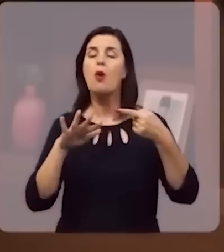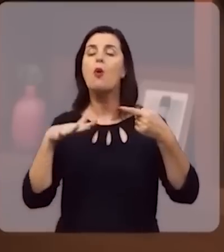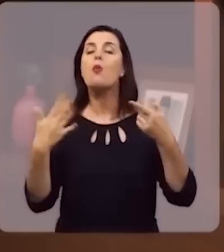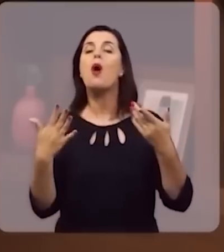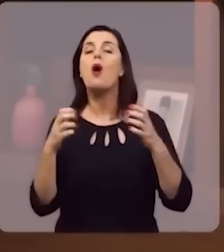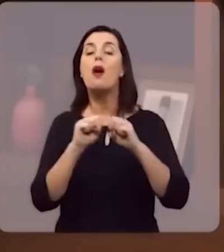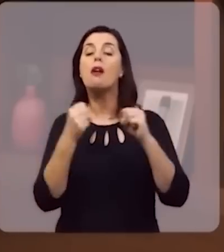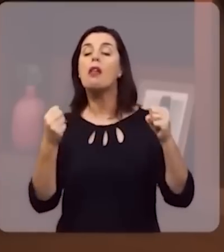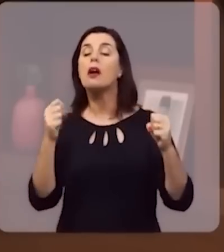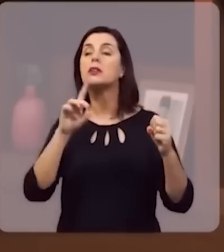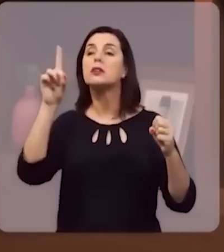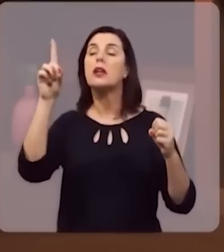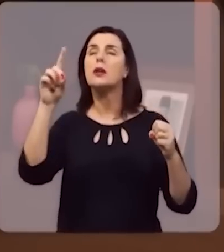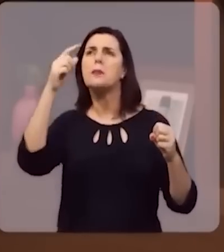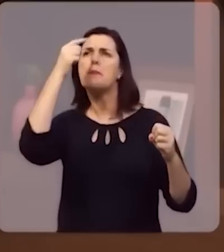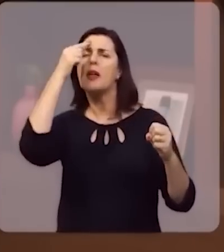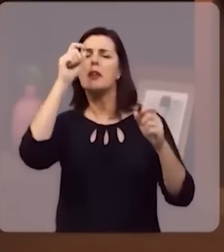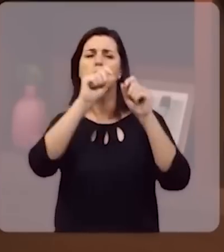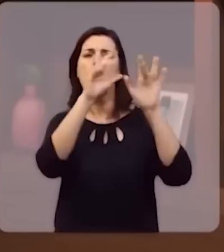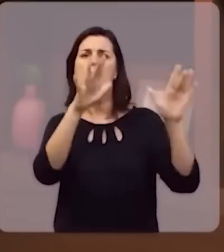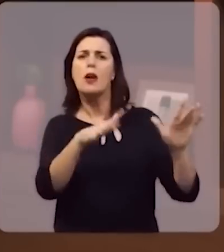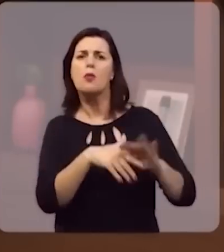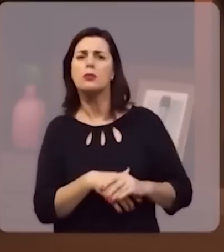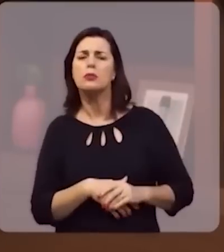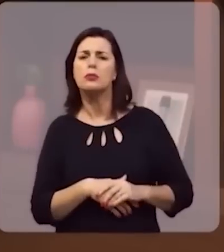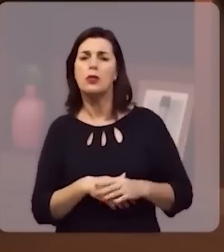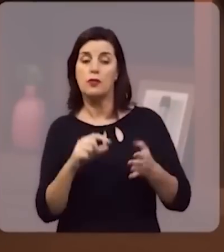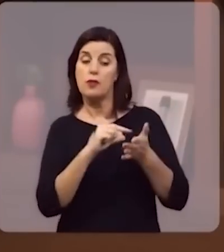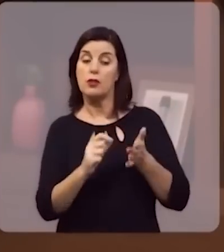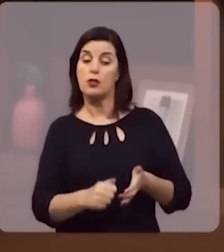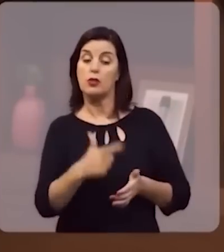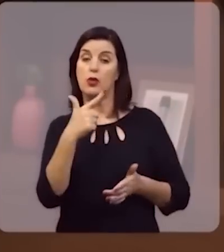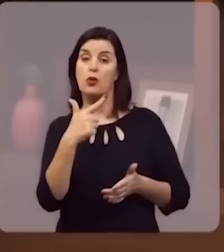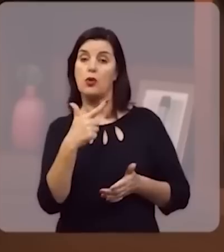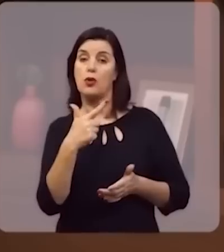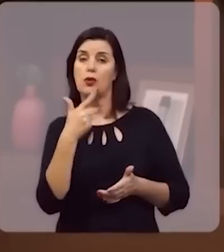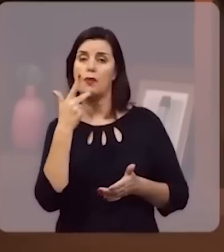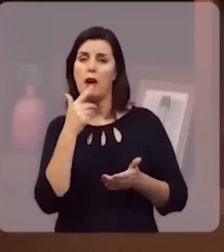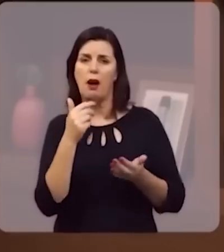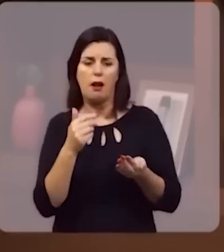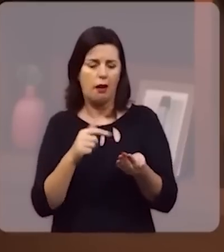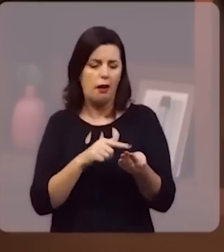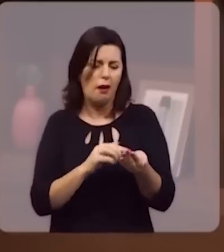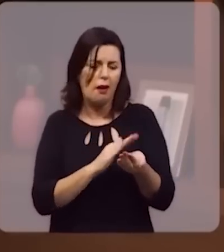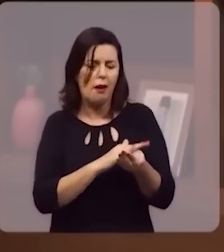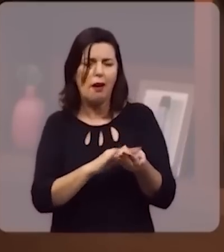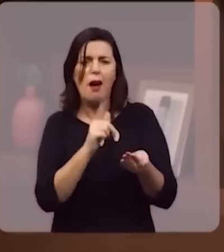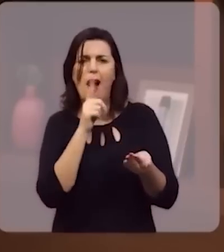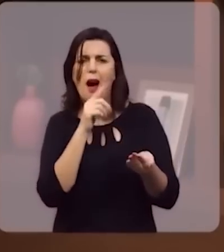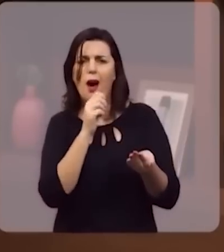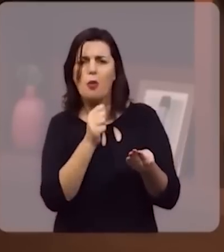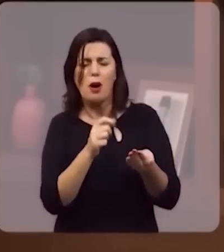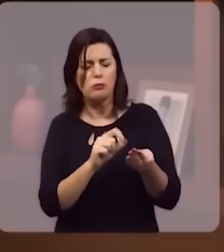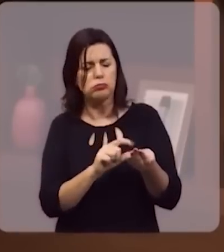é a grandeza deste Deus em relação à criação? O verso 12 diz, quem na concha da sua mão mediu as